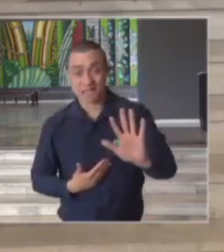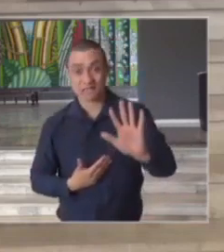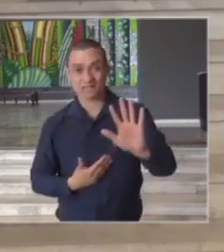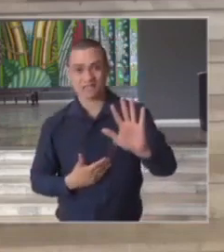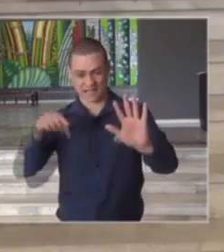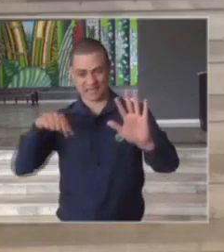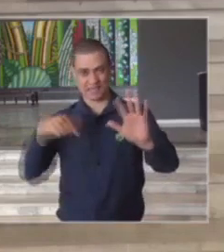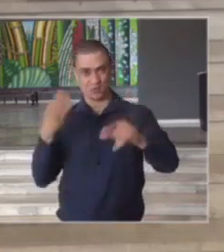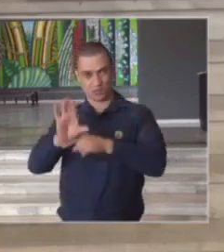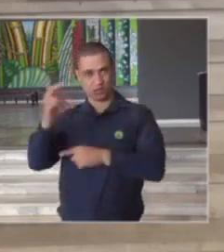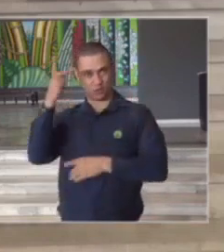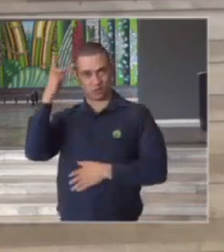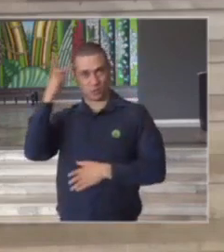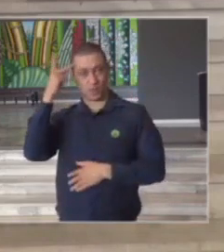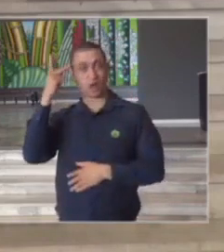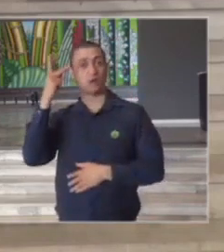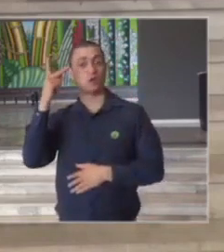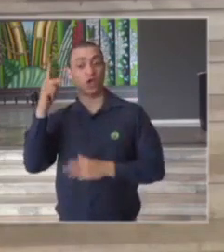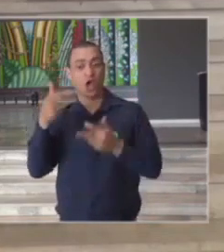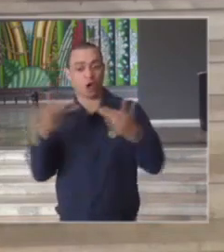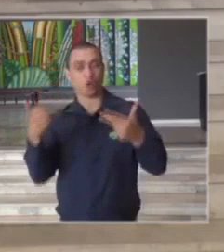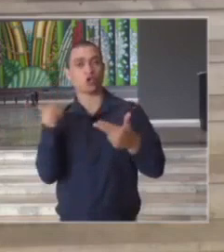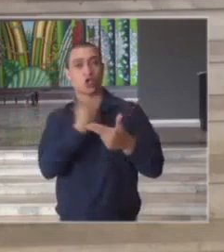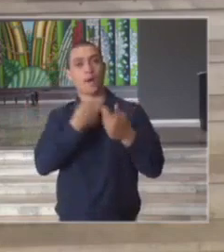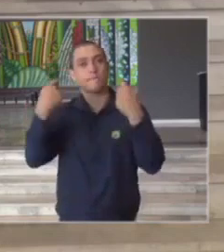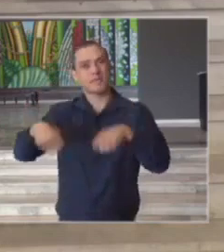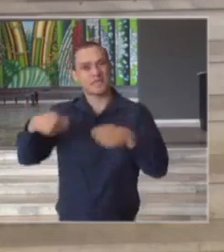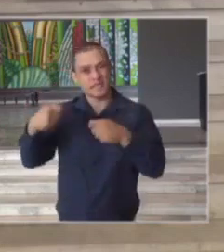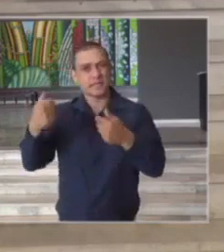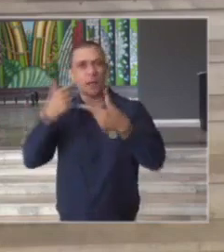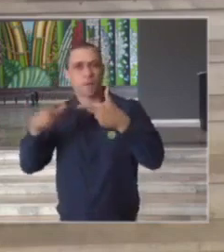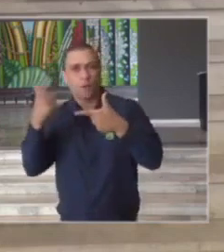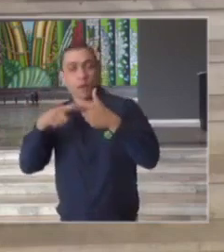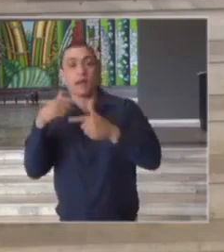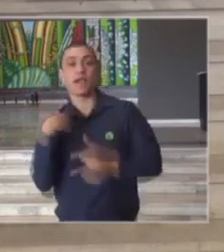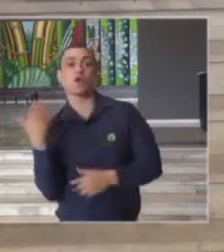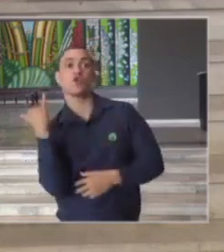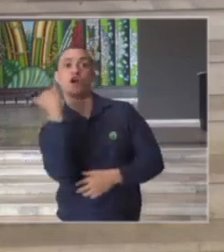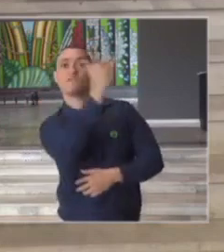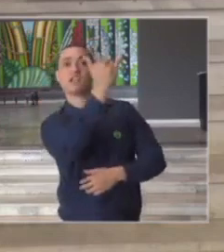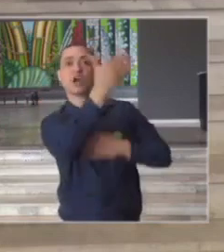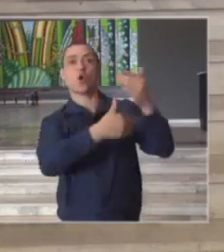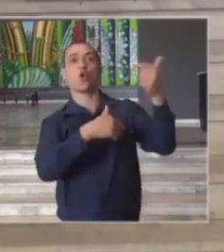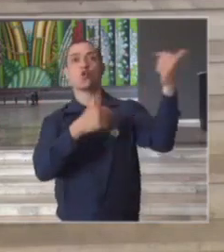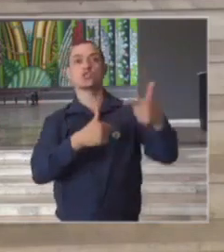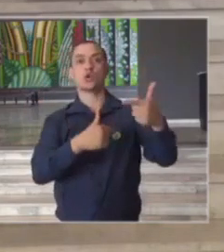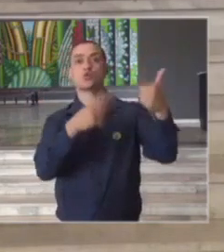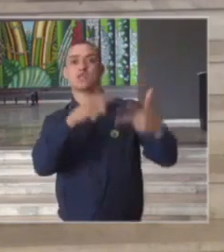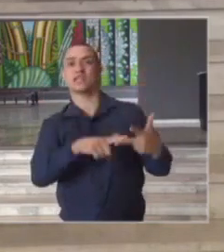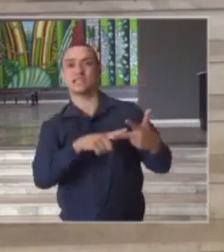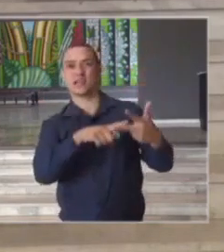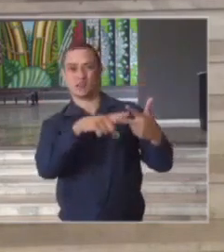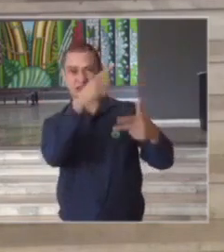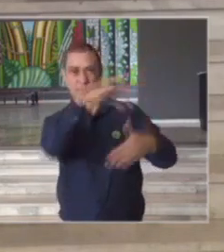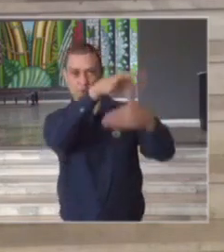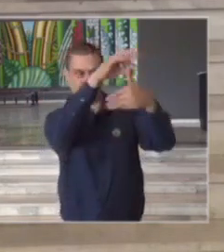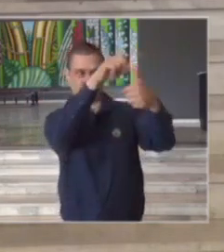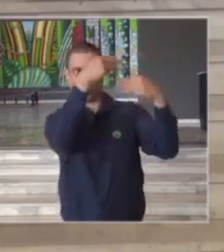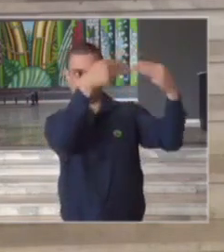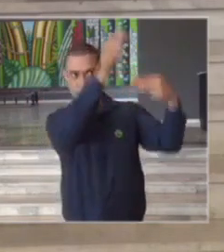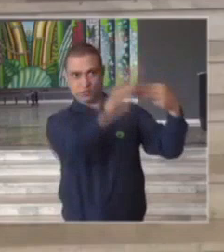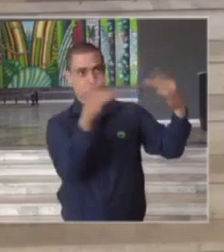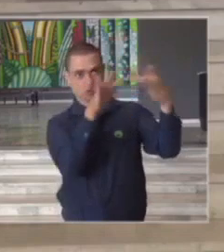aqui estadual todas as questões que a gente tem a gente trata com o segundo e o terceiro nível do ministério